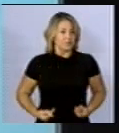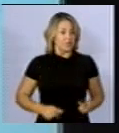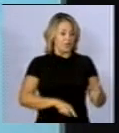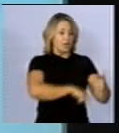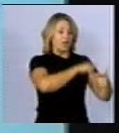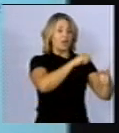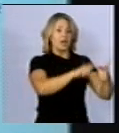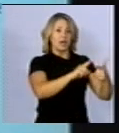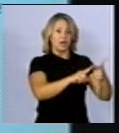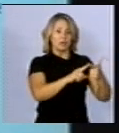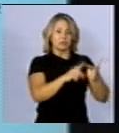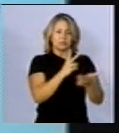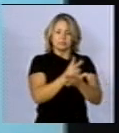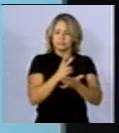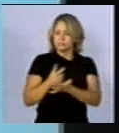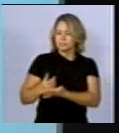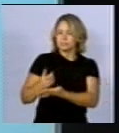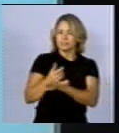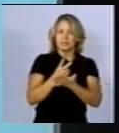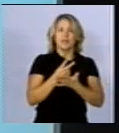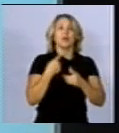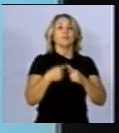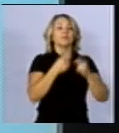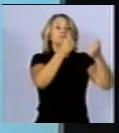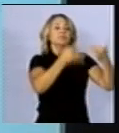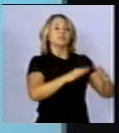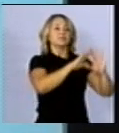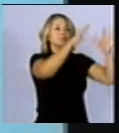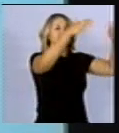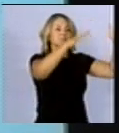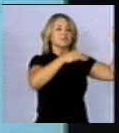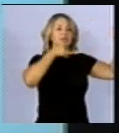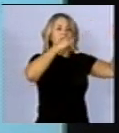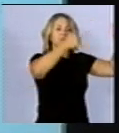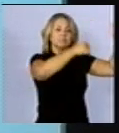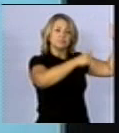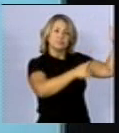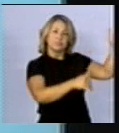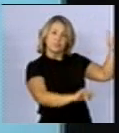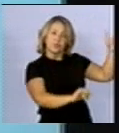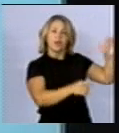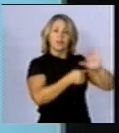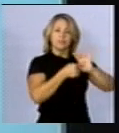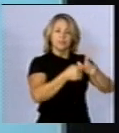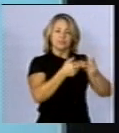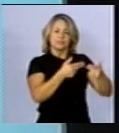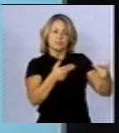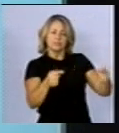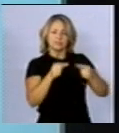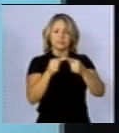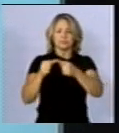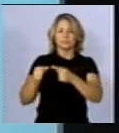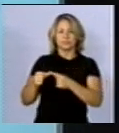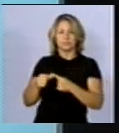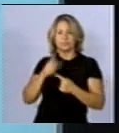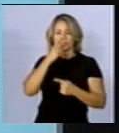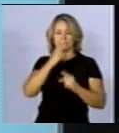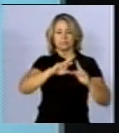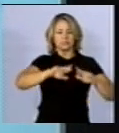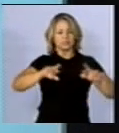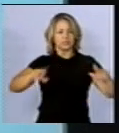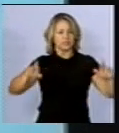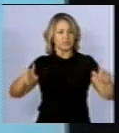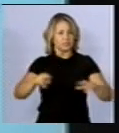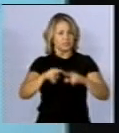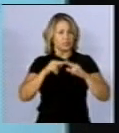questão diz respeito à frequência, porque quando falamos de campos eletromagnéticos, esse termo dá uma aparente uniformidade a fenômenos que são totalmente diversos em